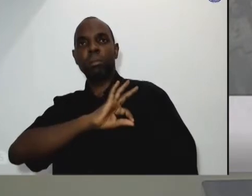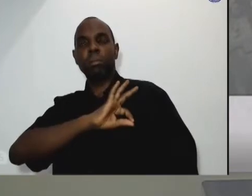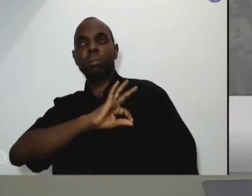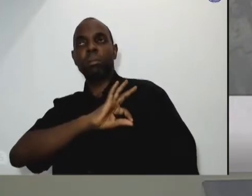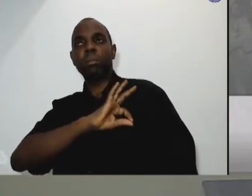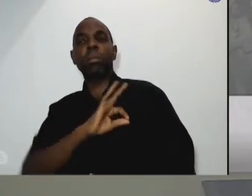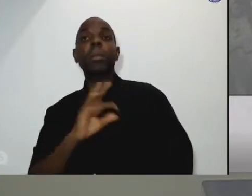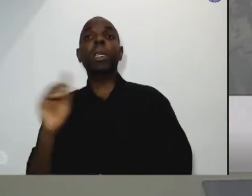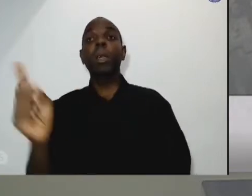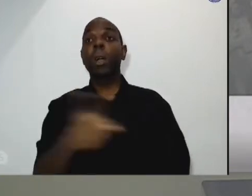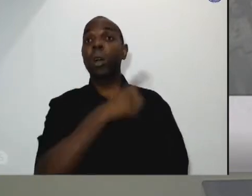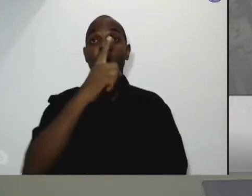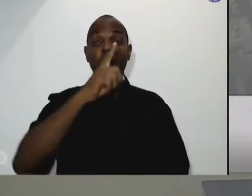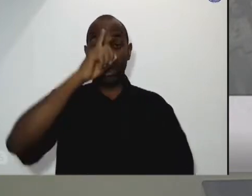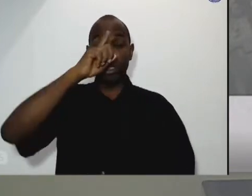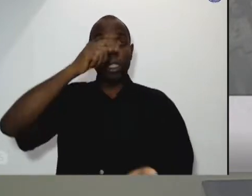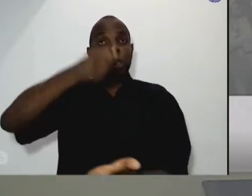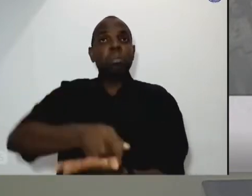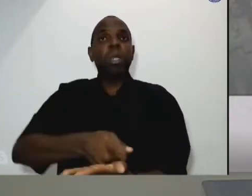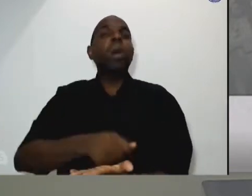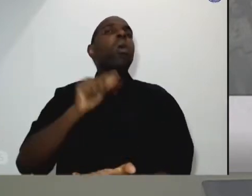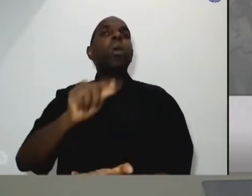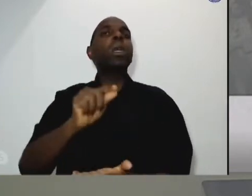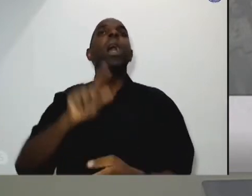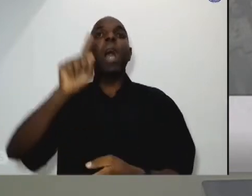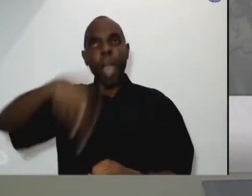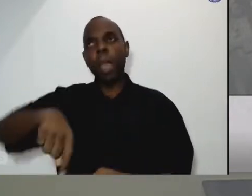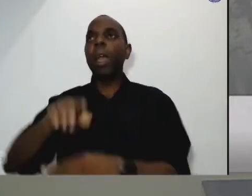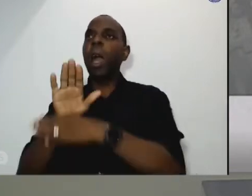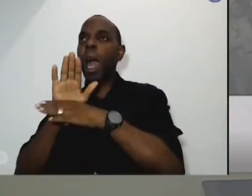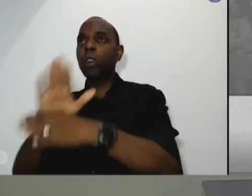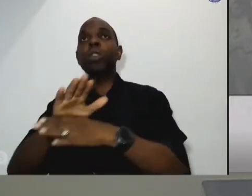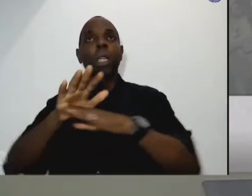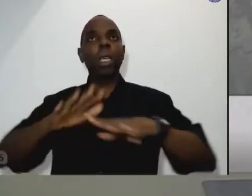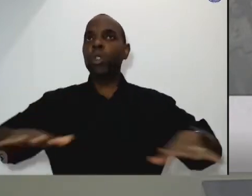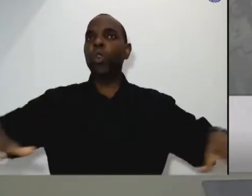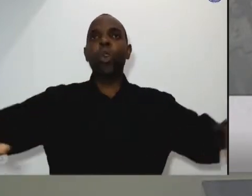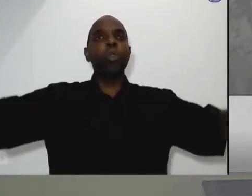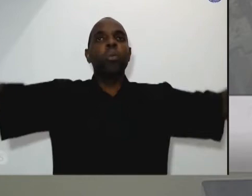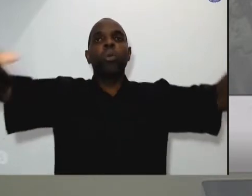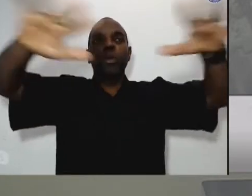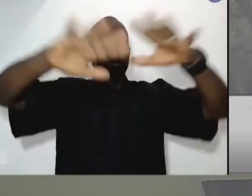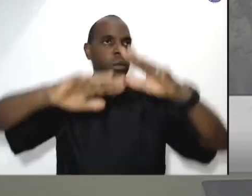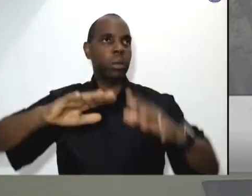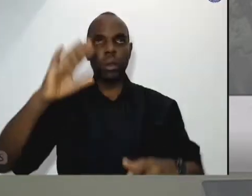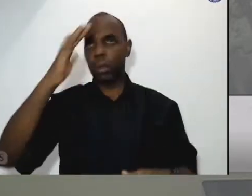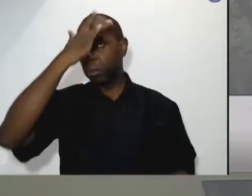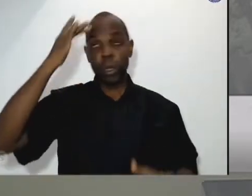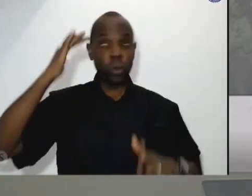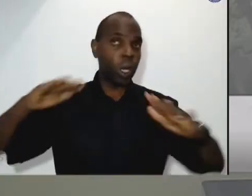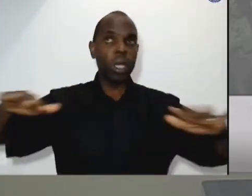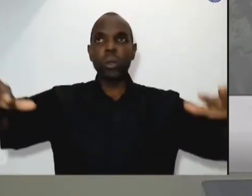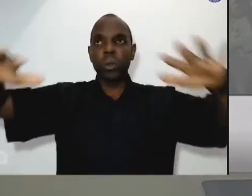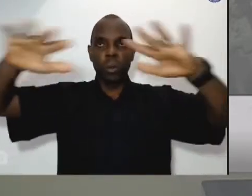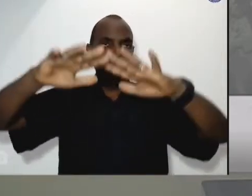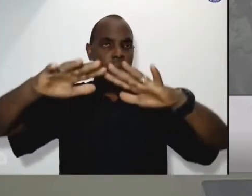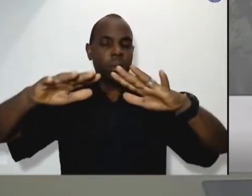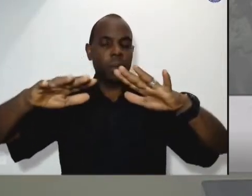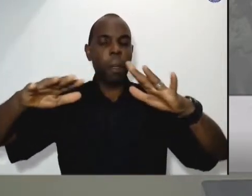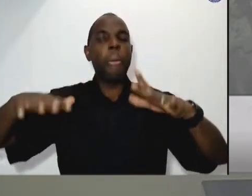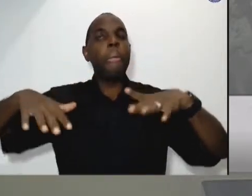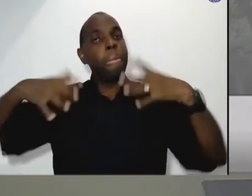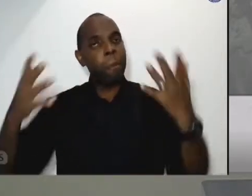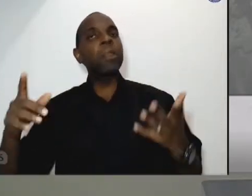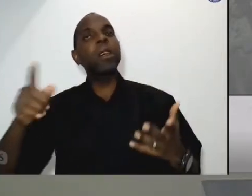servir a comunidade. Então nosso trabalho é sempre voltado para o